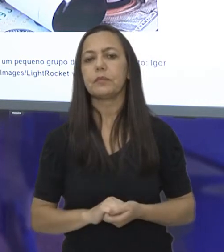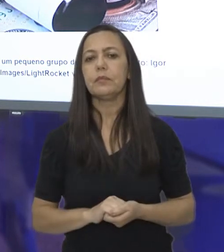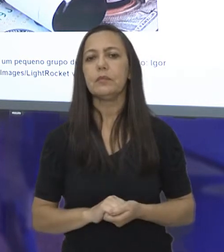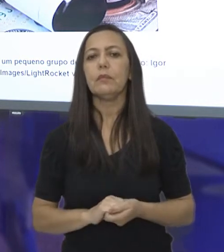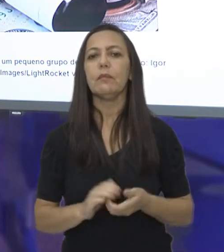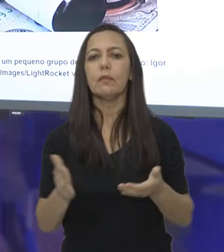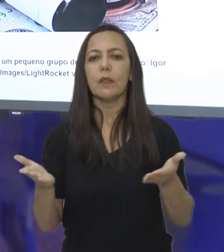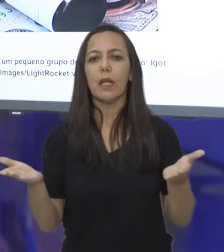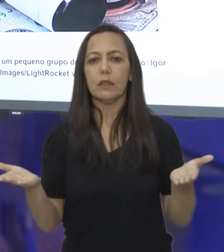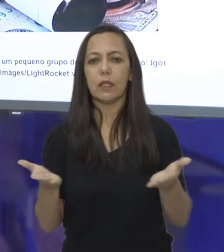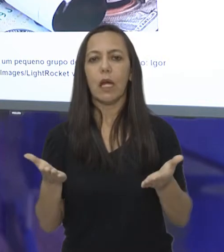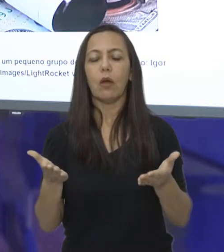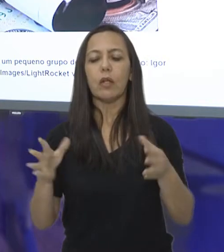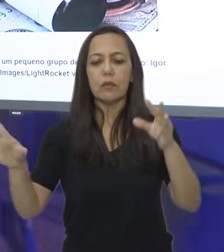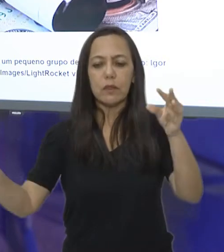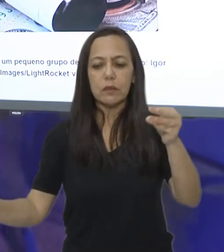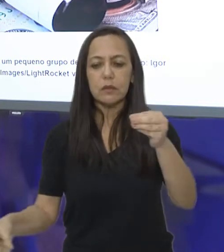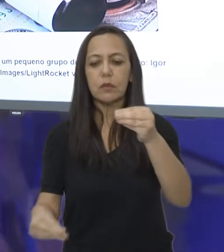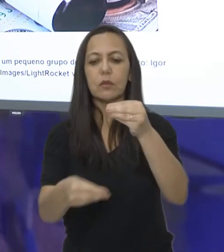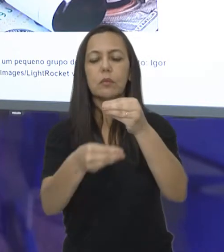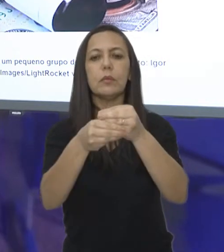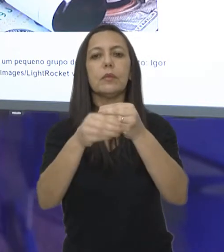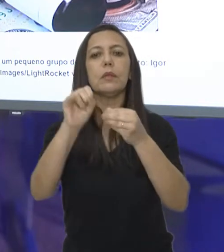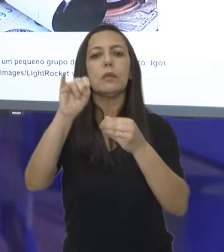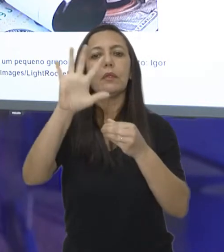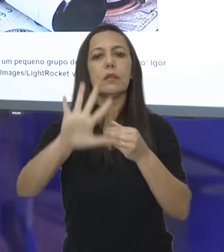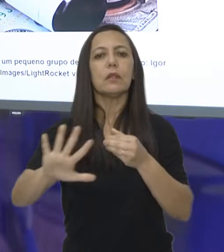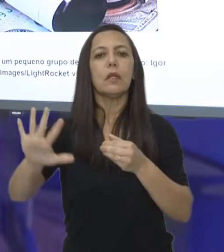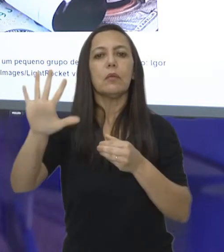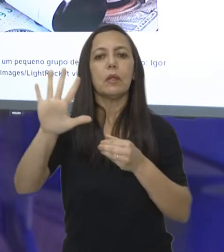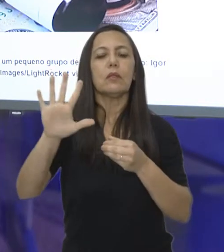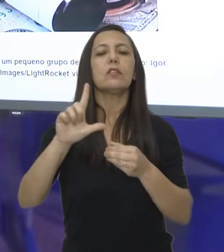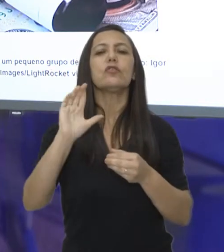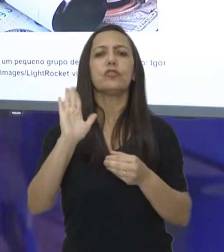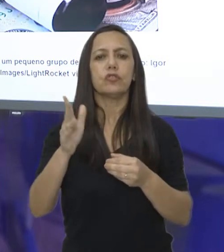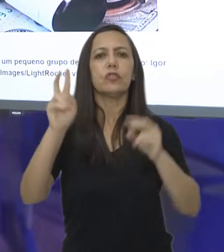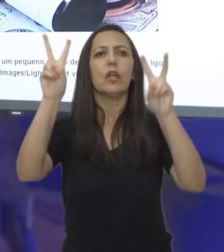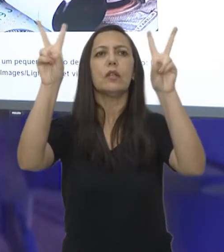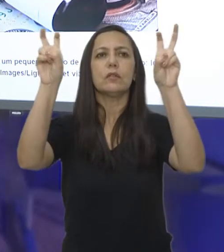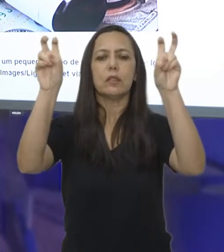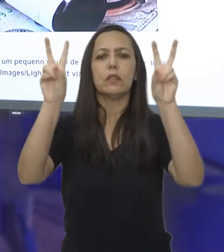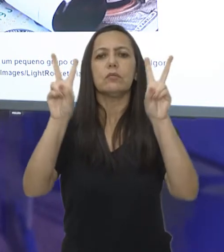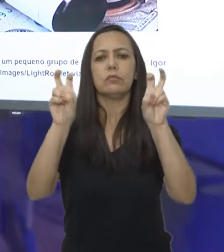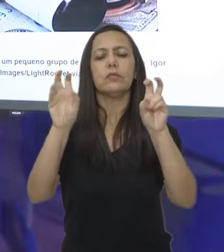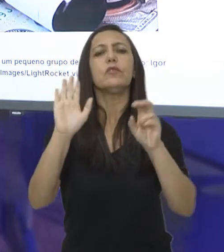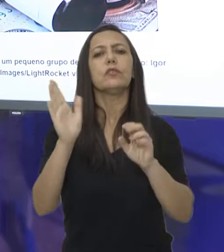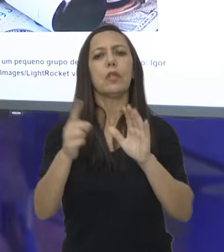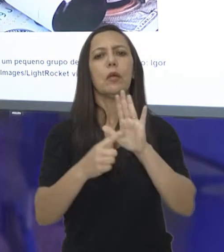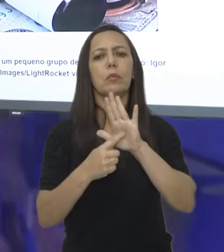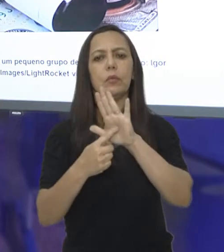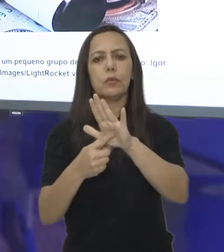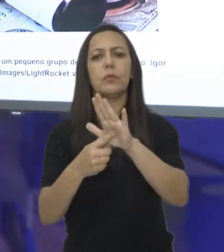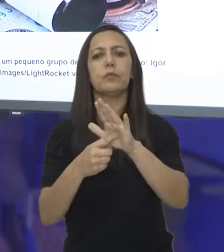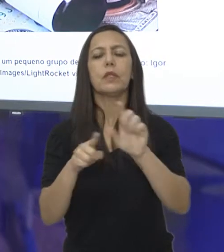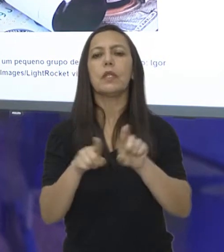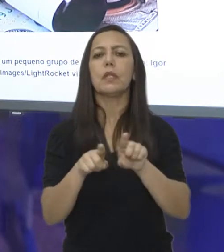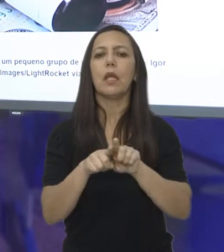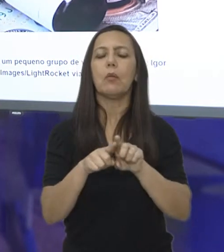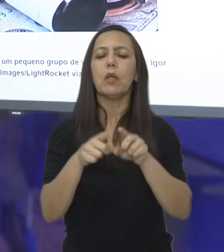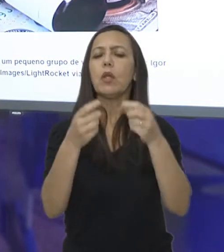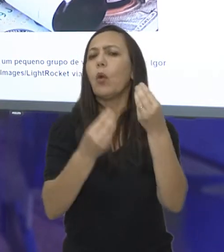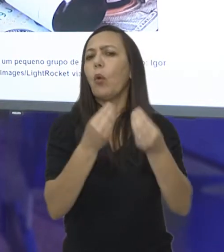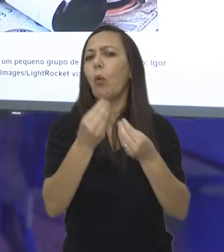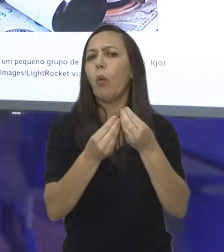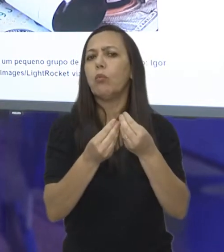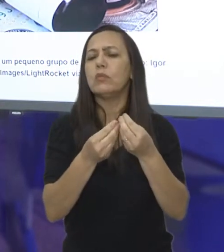Vou agora dar o complemento dessa imagem, que agora vai trazer o título, o subtítulo e as fontes de onde vem essa